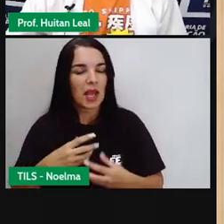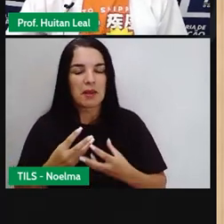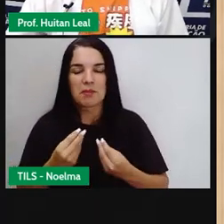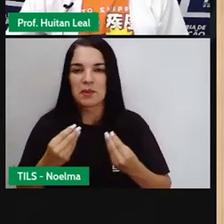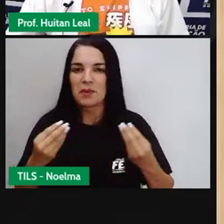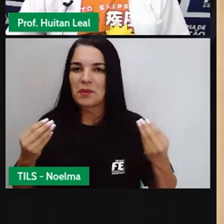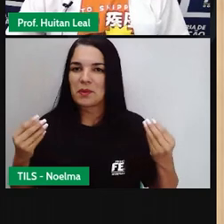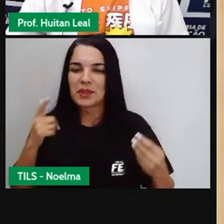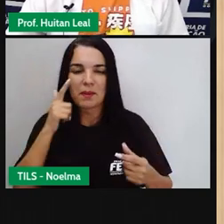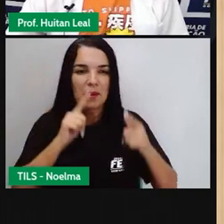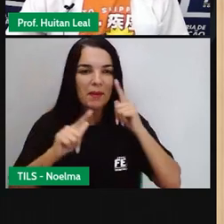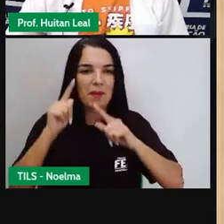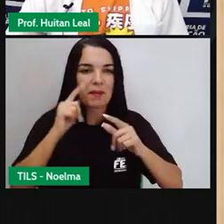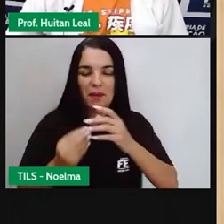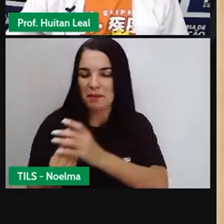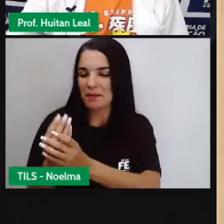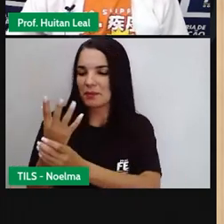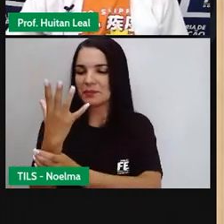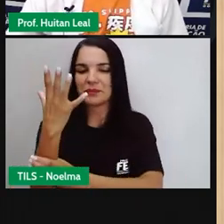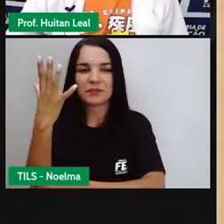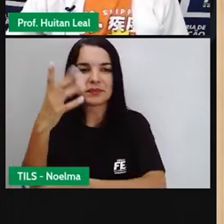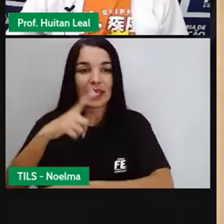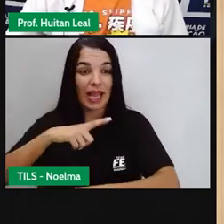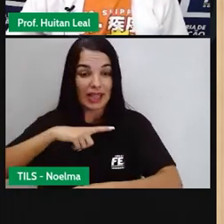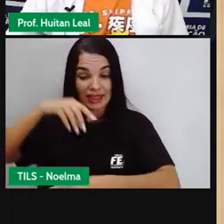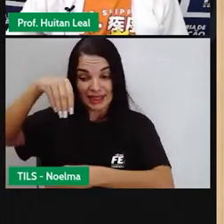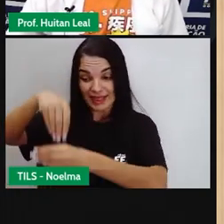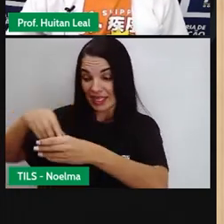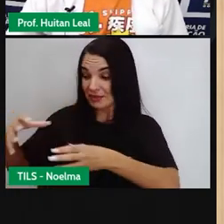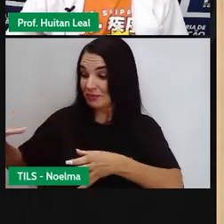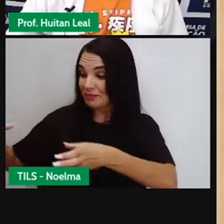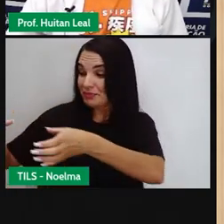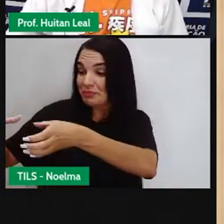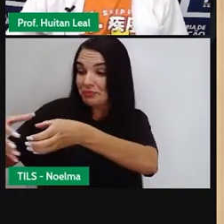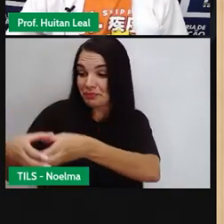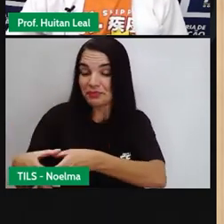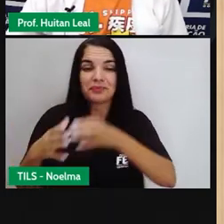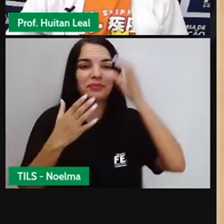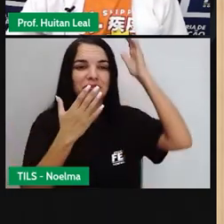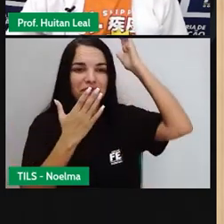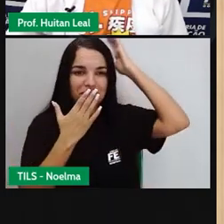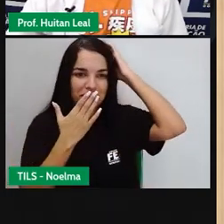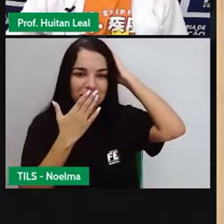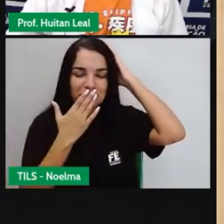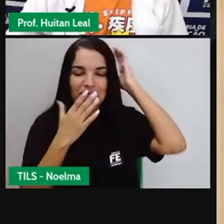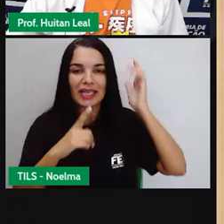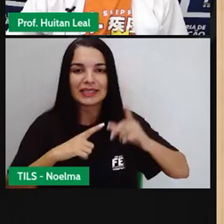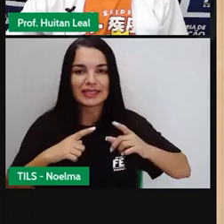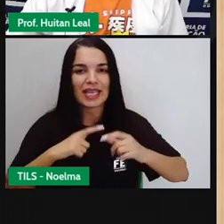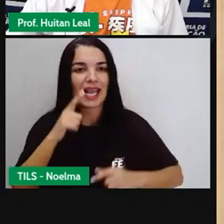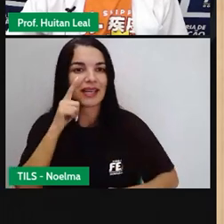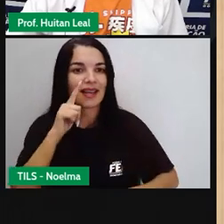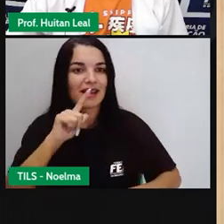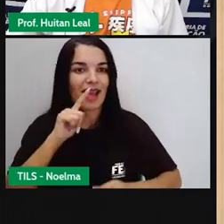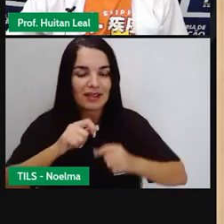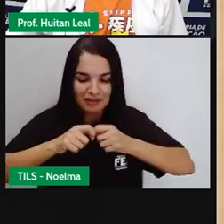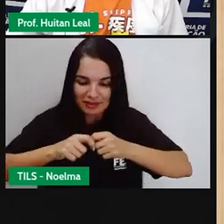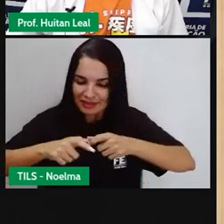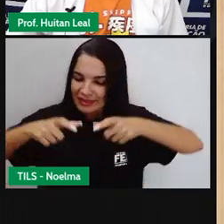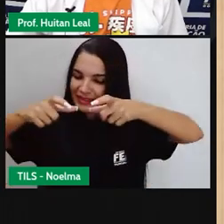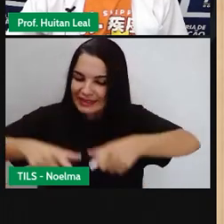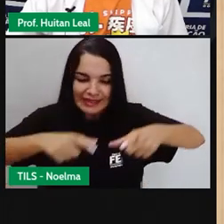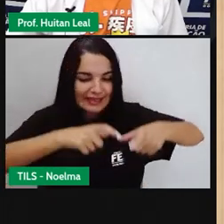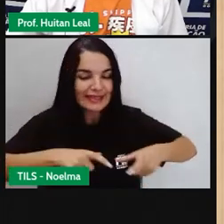aldeias. Então, como vocês percebem, a literatura indígena tem ganhado espaço